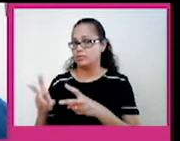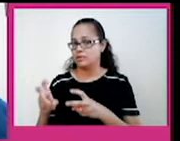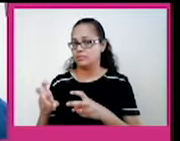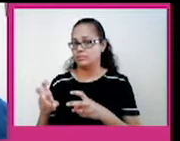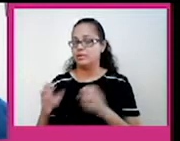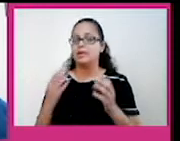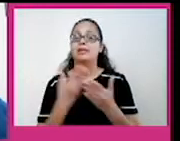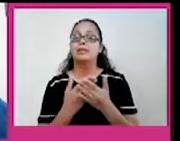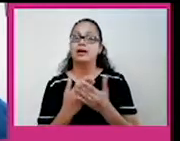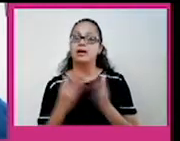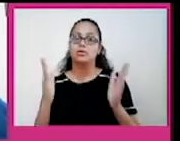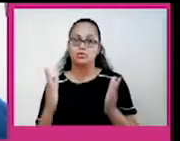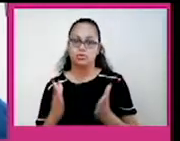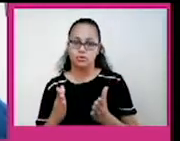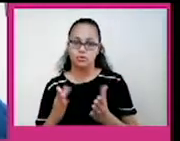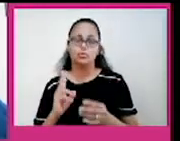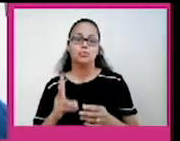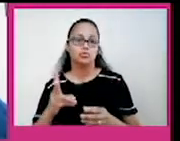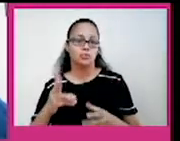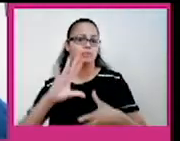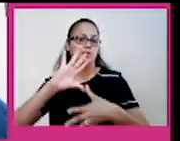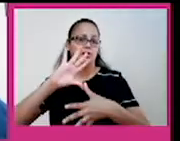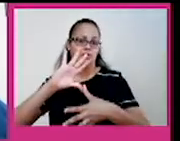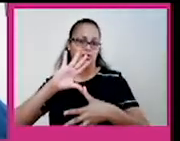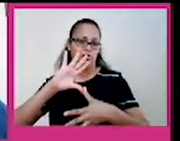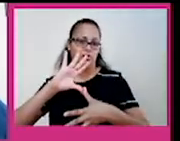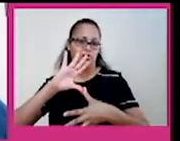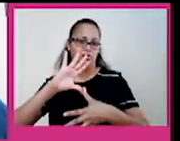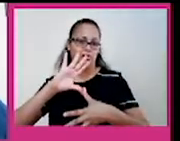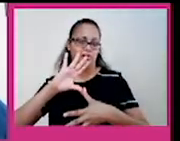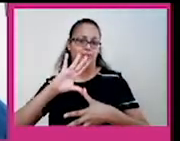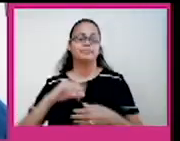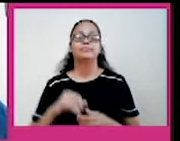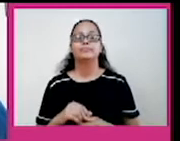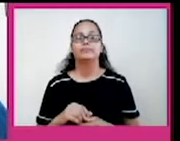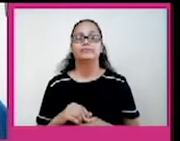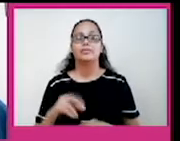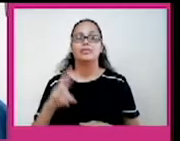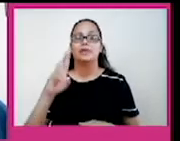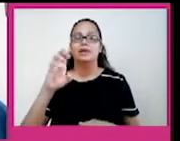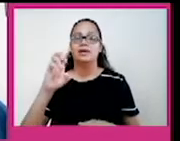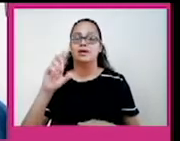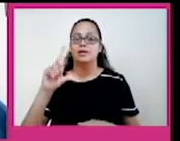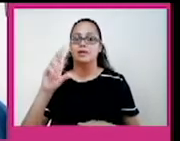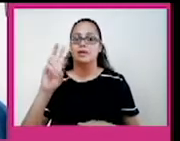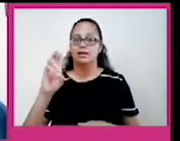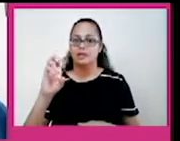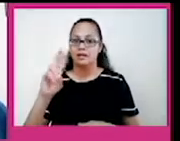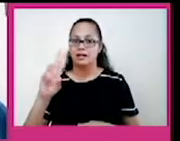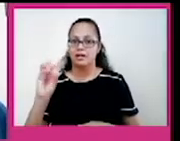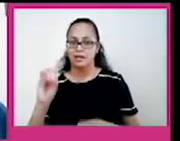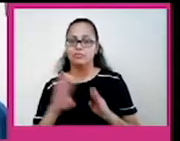nós continuaremos o assunto da América Latina. Vamos falar do relevo e da hidrografia dessa região da América.